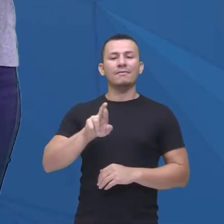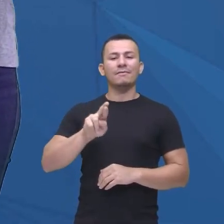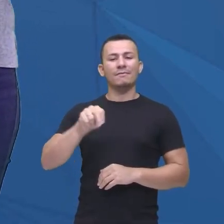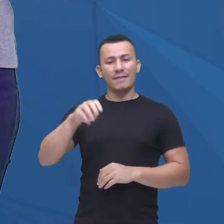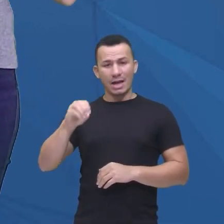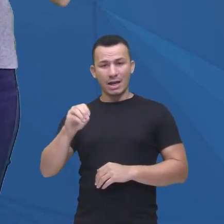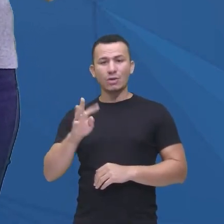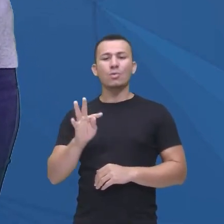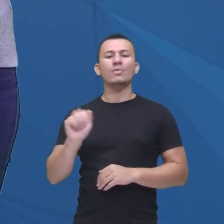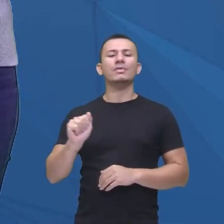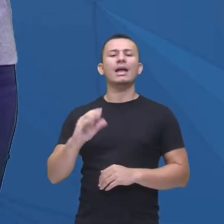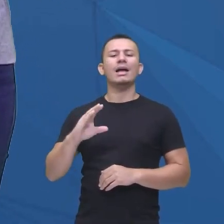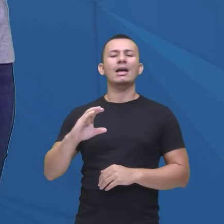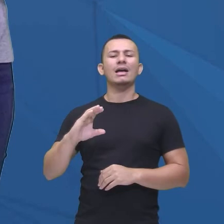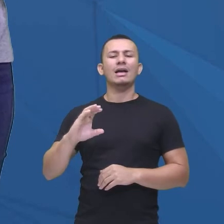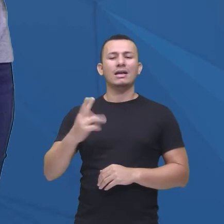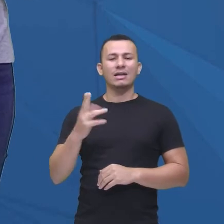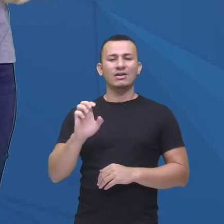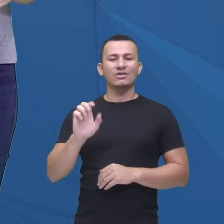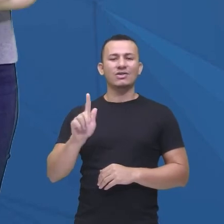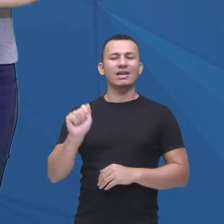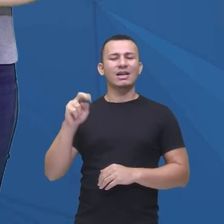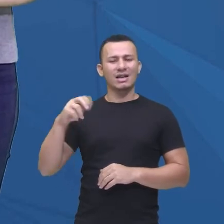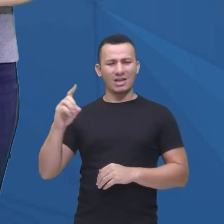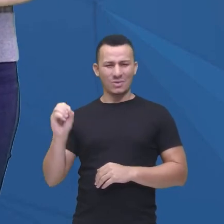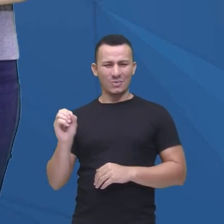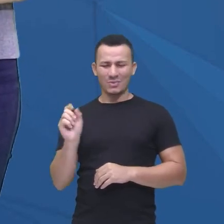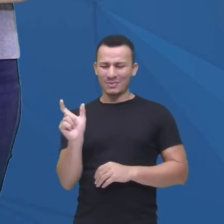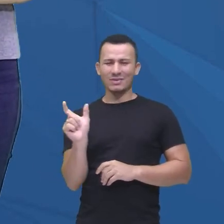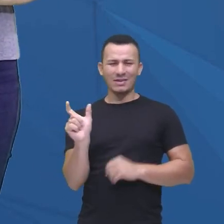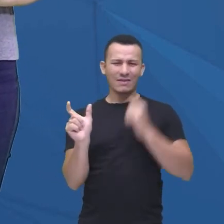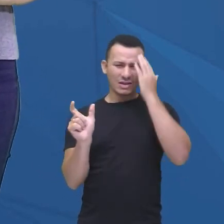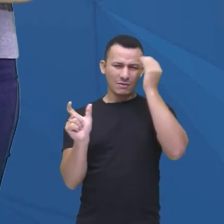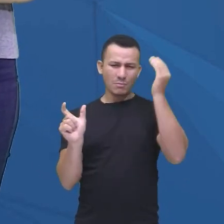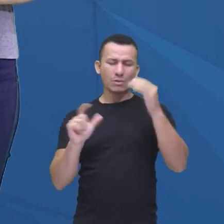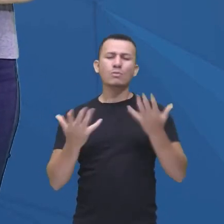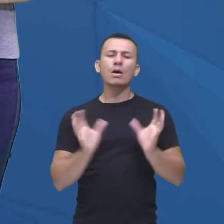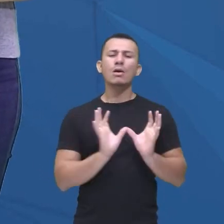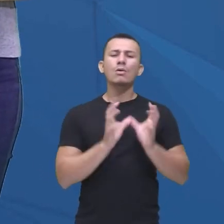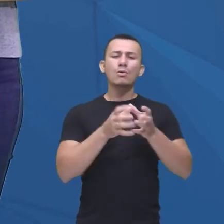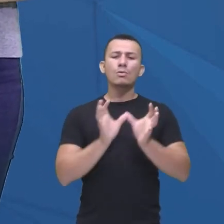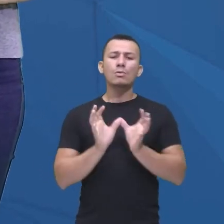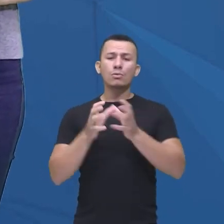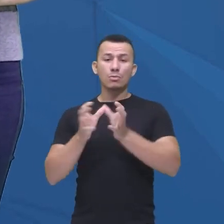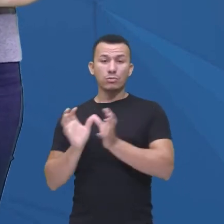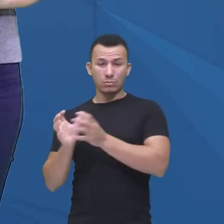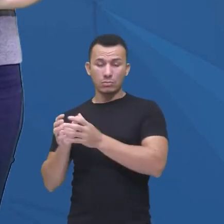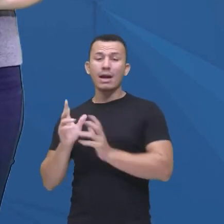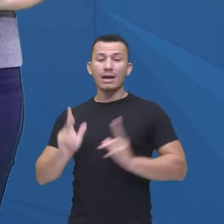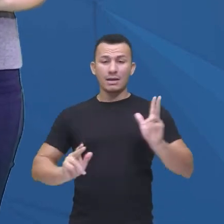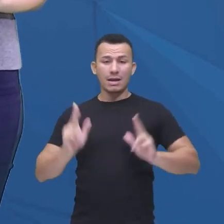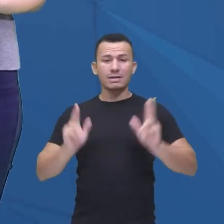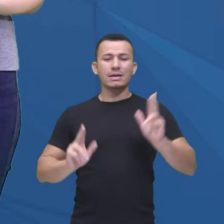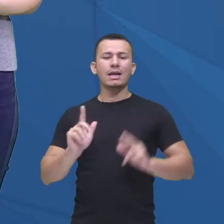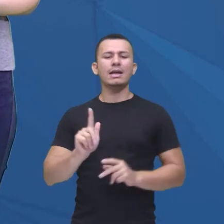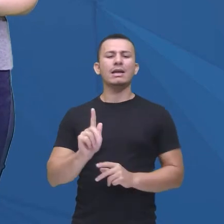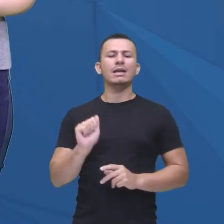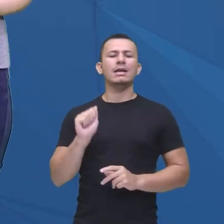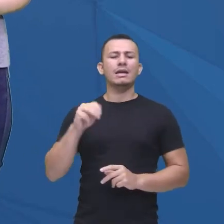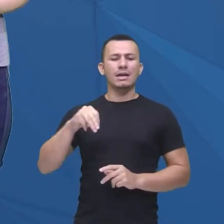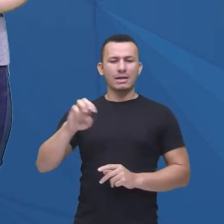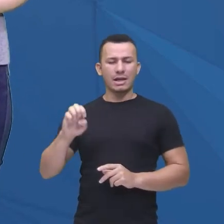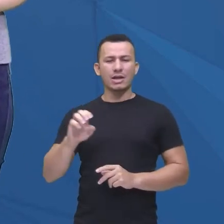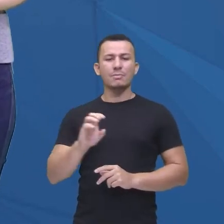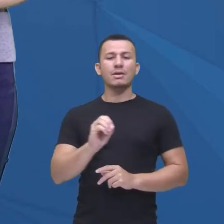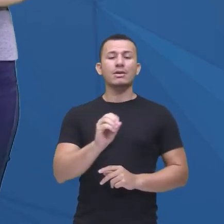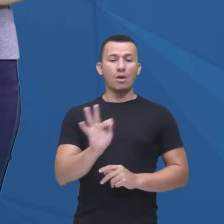aqui, que é uma das mais assistidas, que é a série Game of Thrones, então quem já assistiu